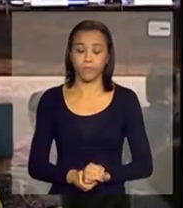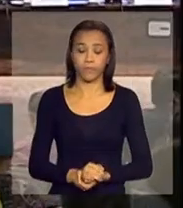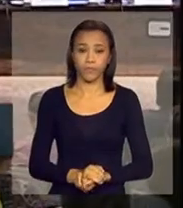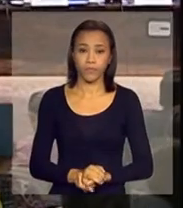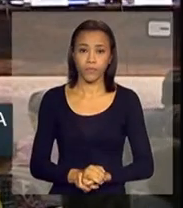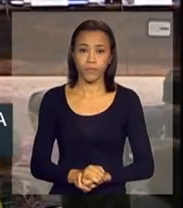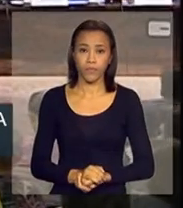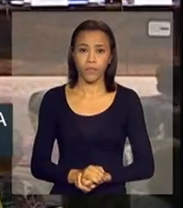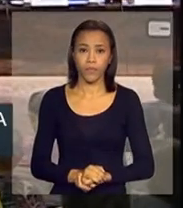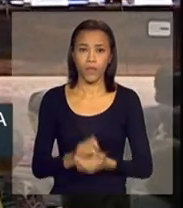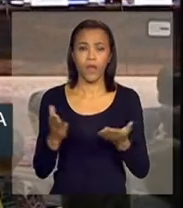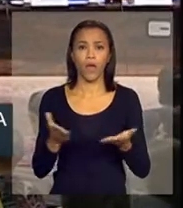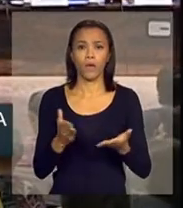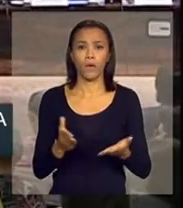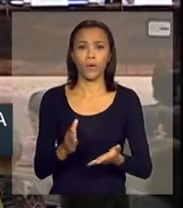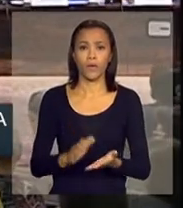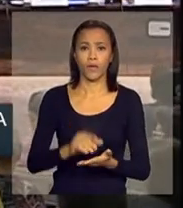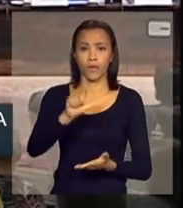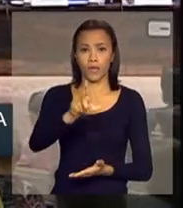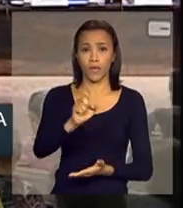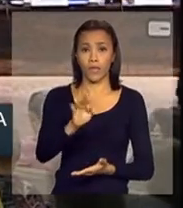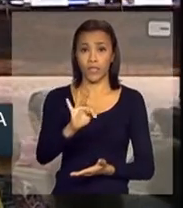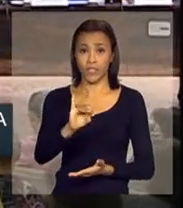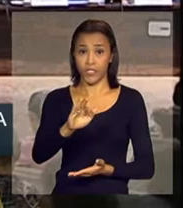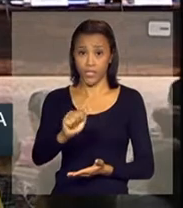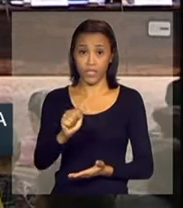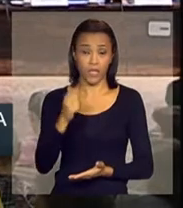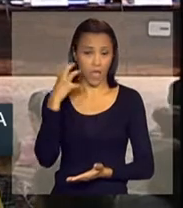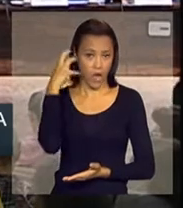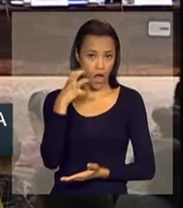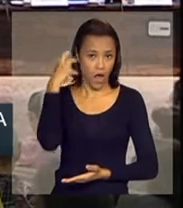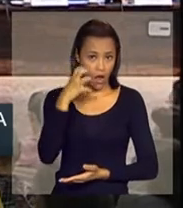Agora, Letícia Luizon, Rádio Gaúcha.